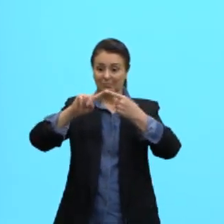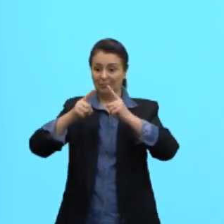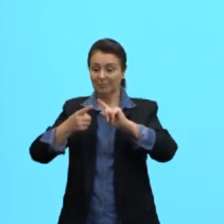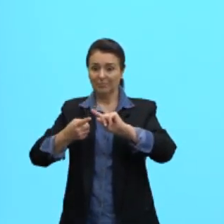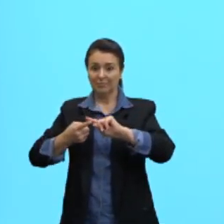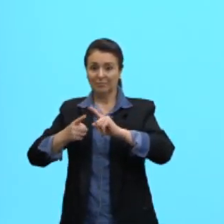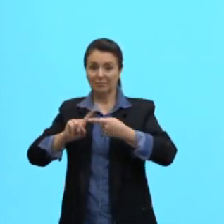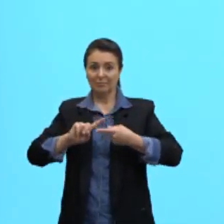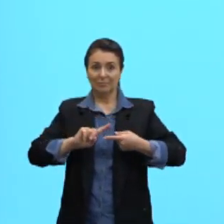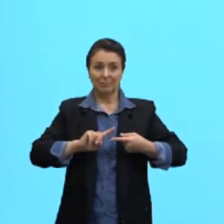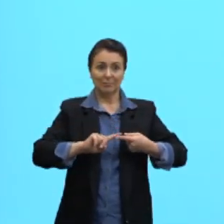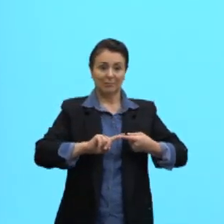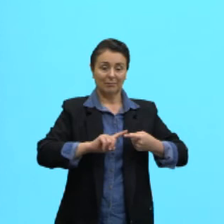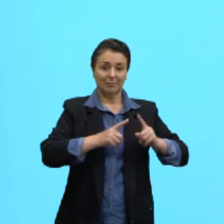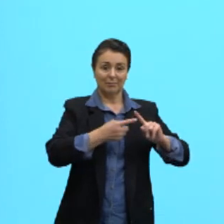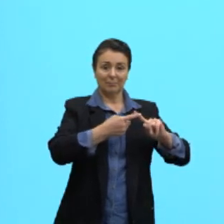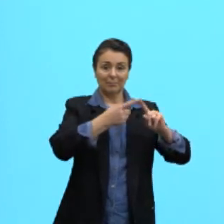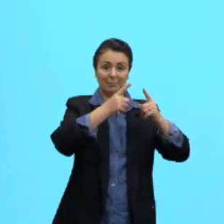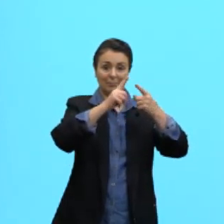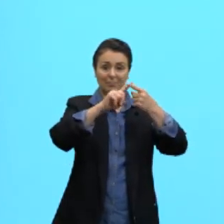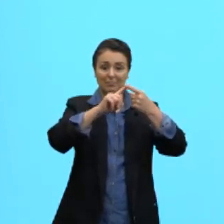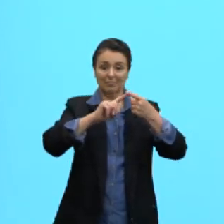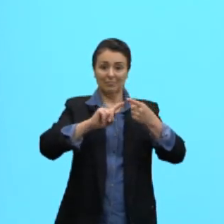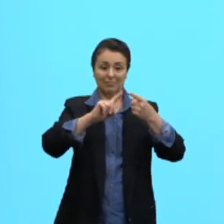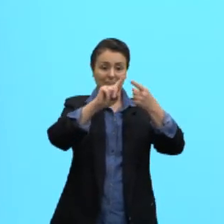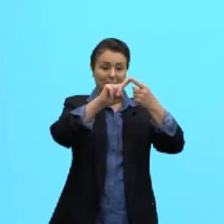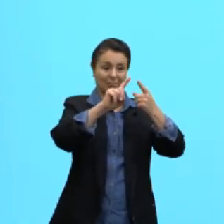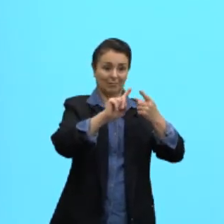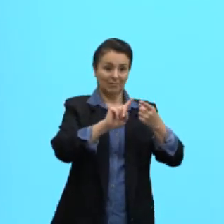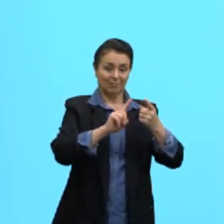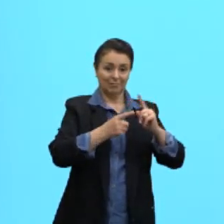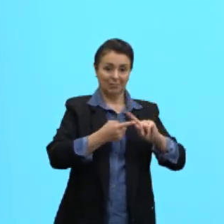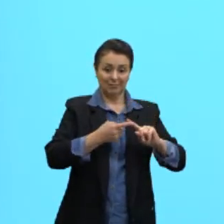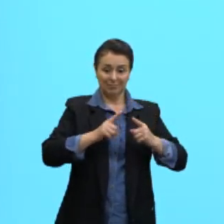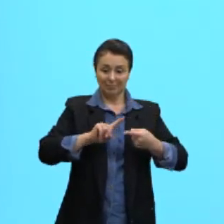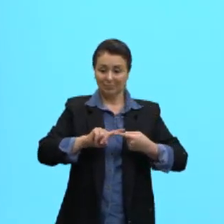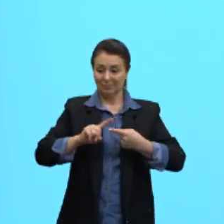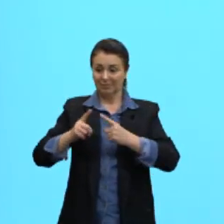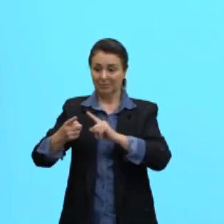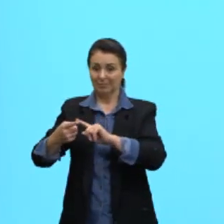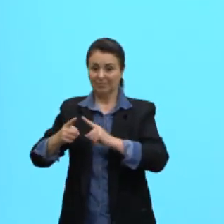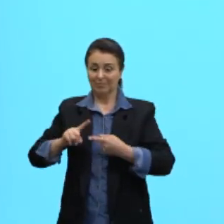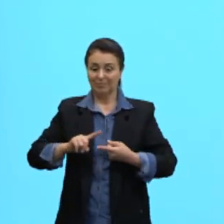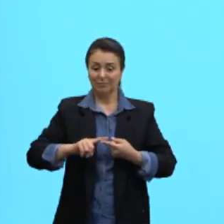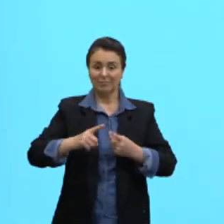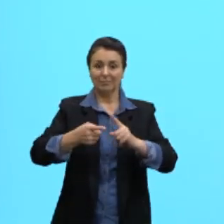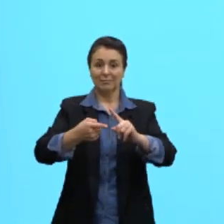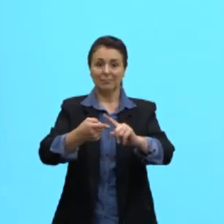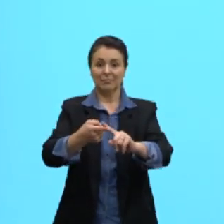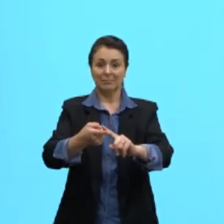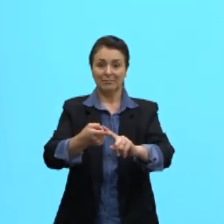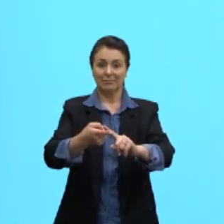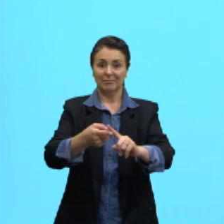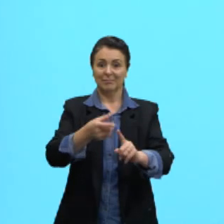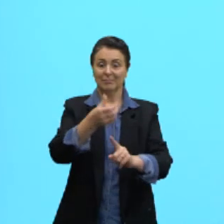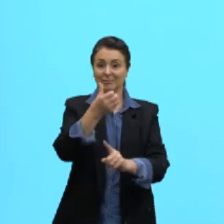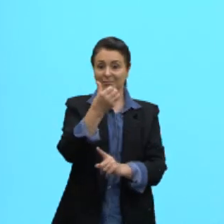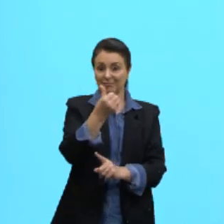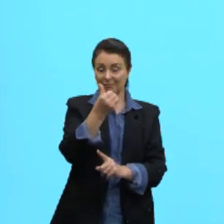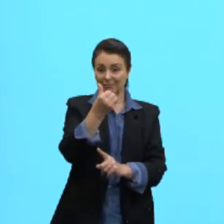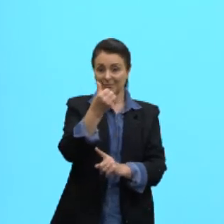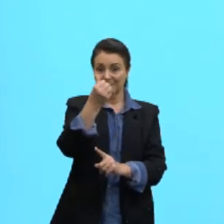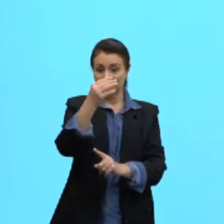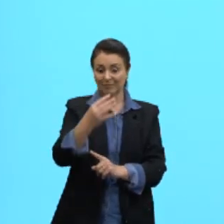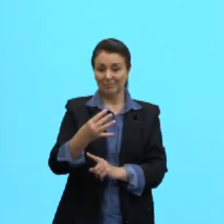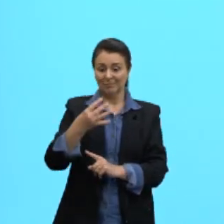da altura, do comprimento e da profundidade, ou seja, seis ao cubo. E aí, nós temos, então, um volume do